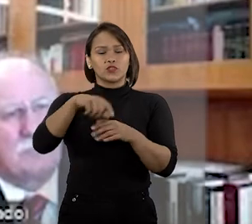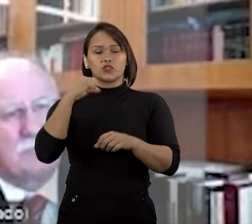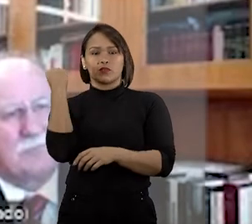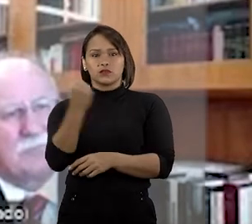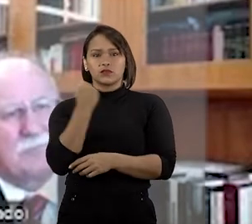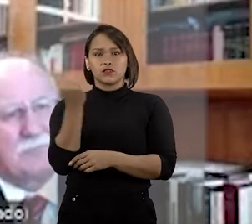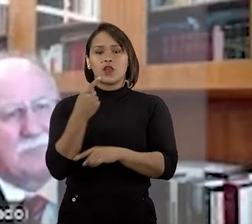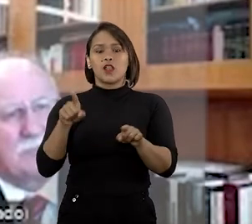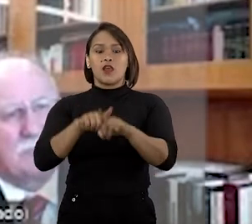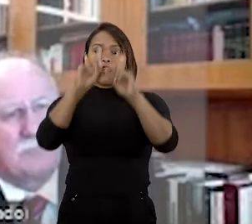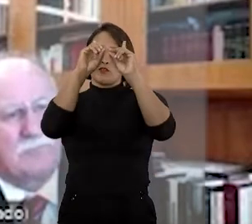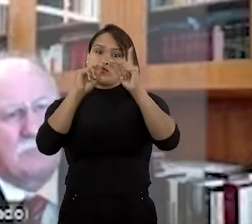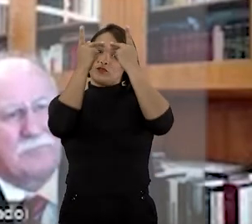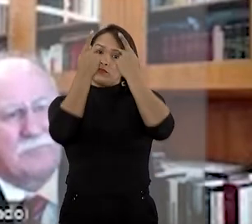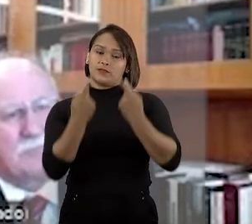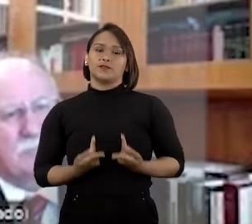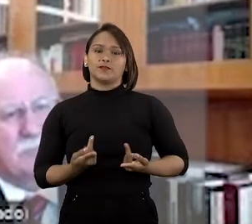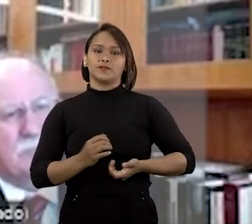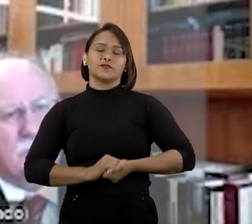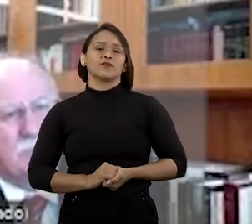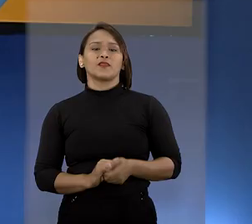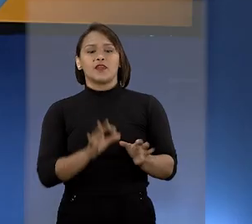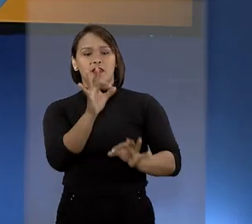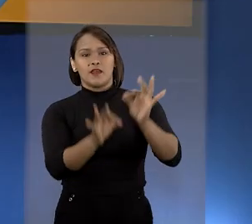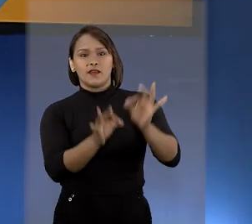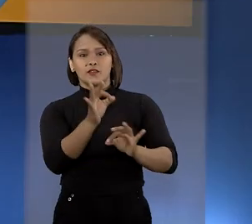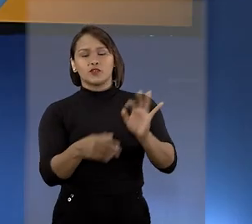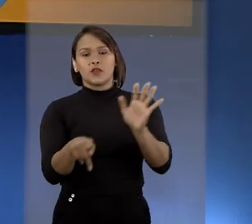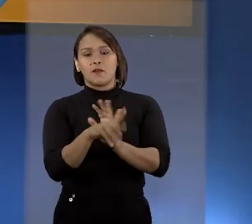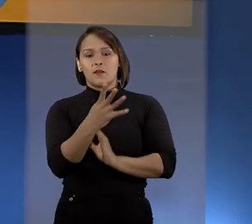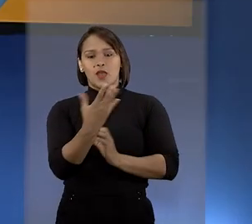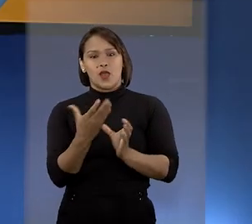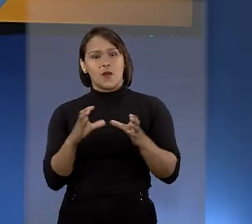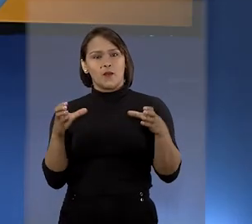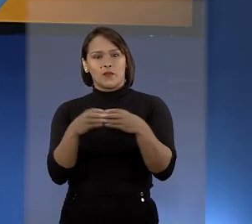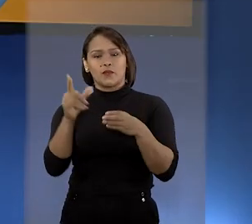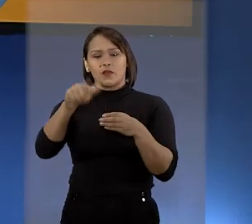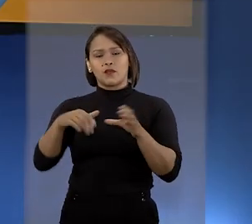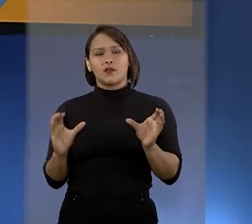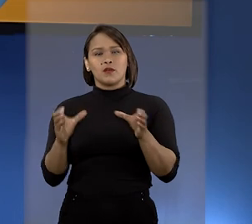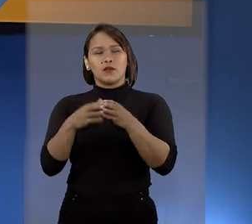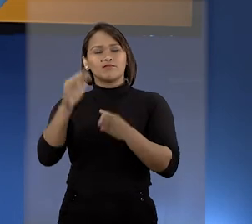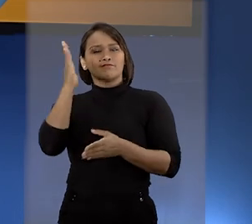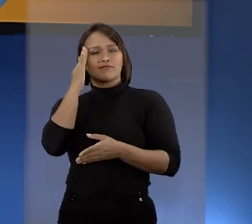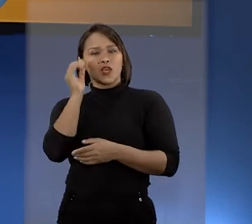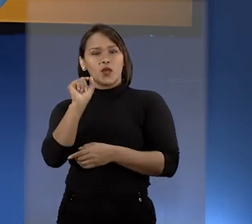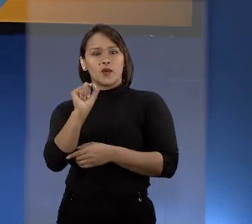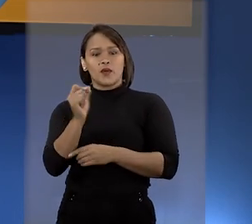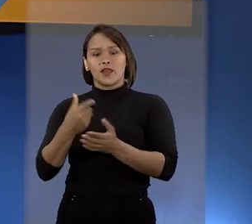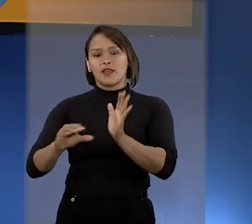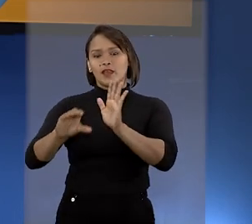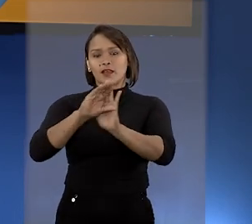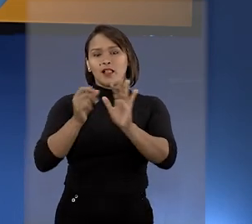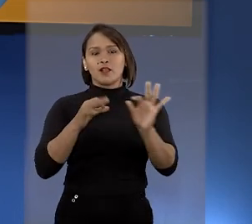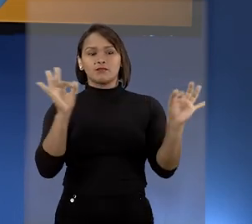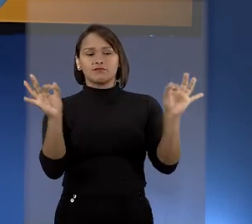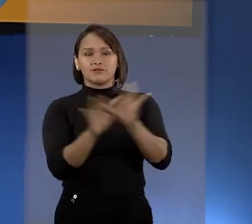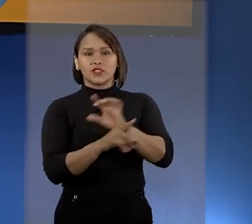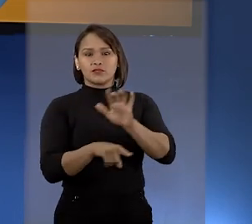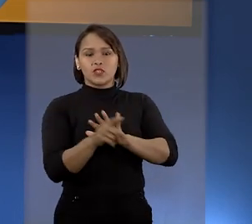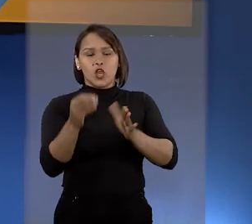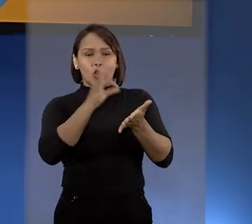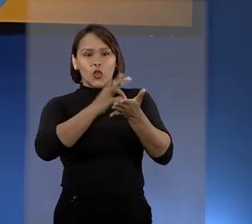ocorrência de grave violação aos direitos humanos. Em julgamento na quarta turma, o colegiado entendeu que cláusula